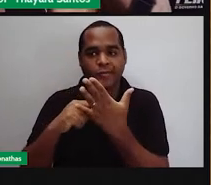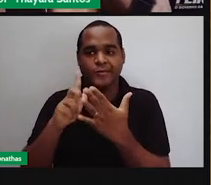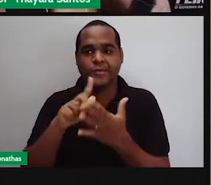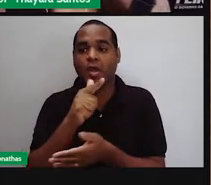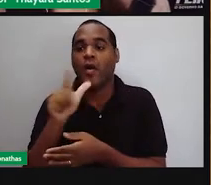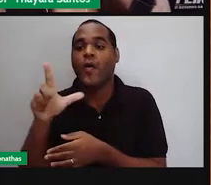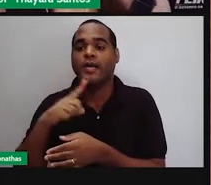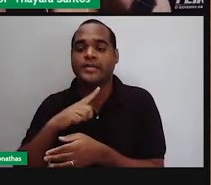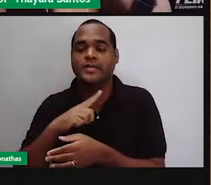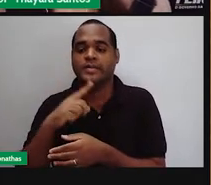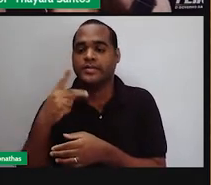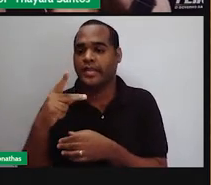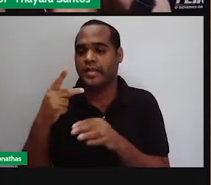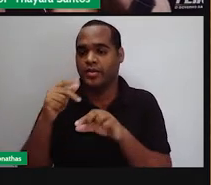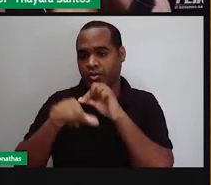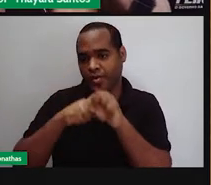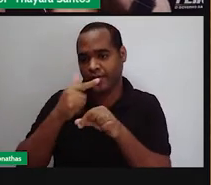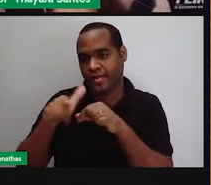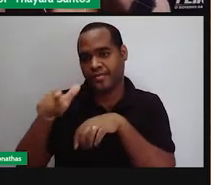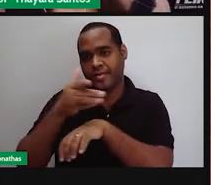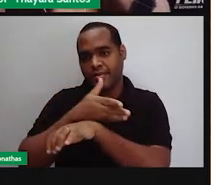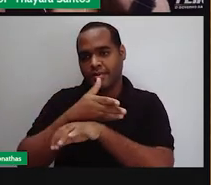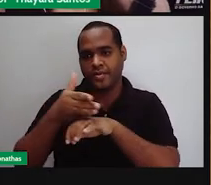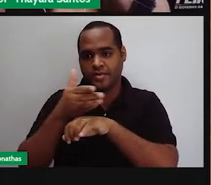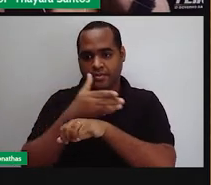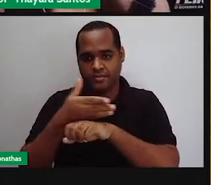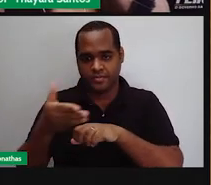rhodopsina nos bastonetes fica branqueada.